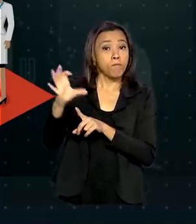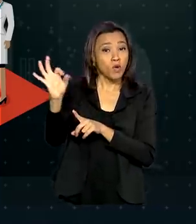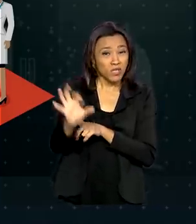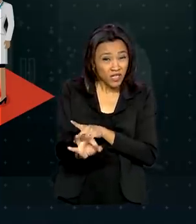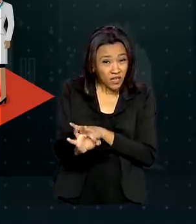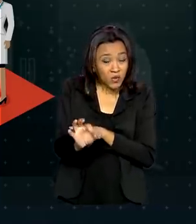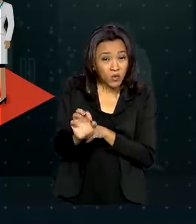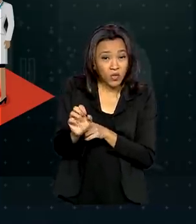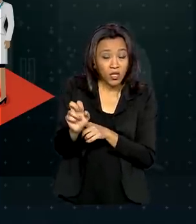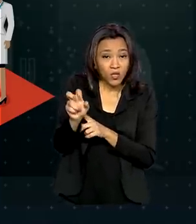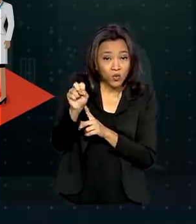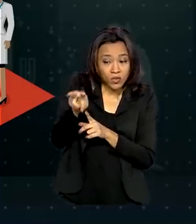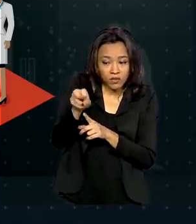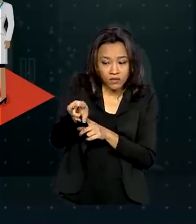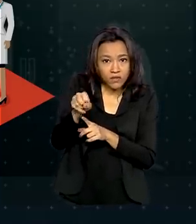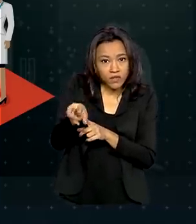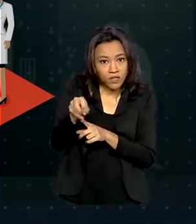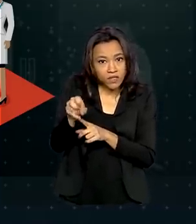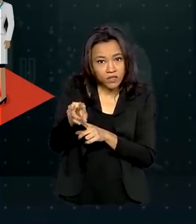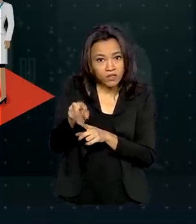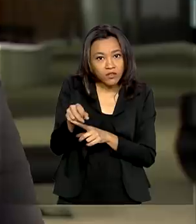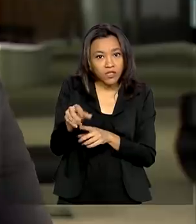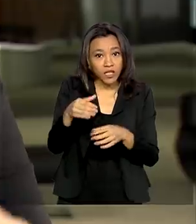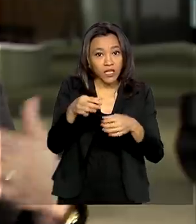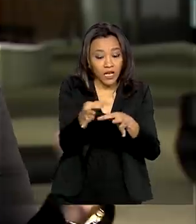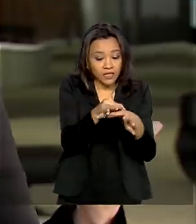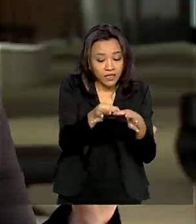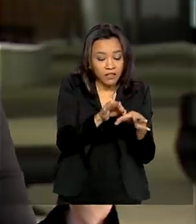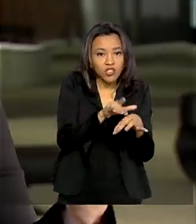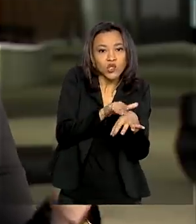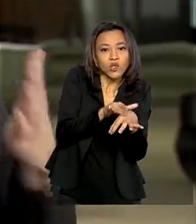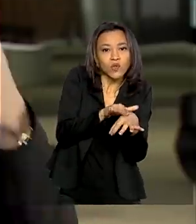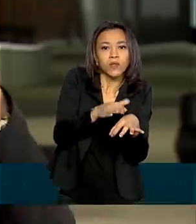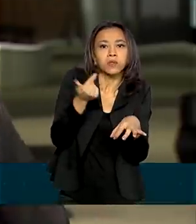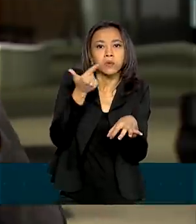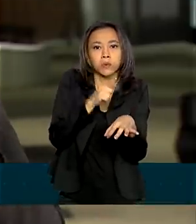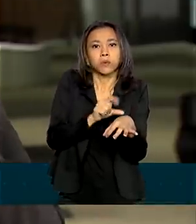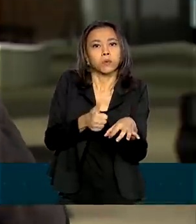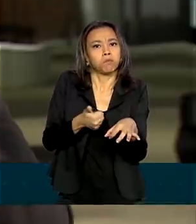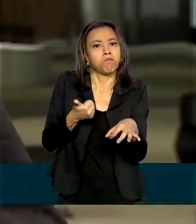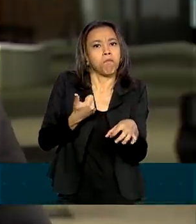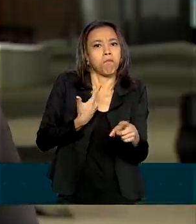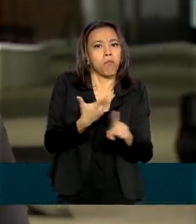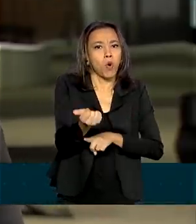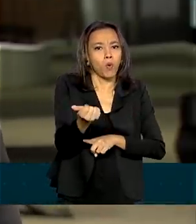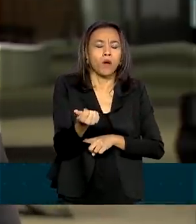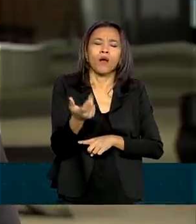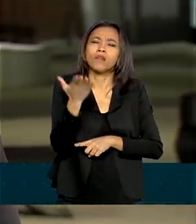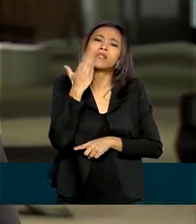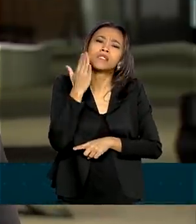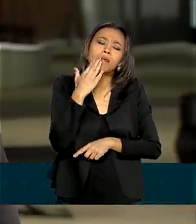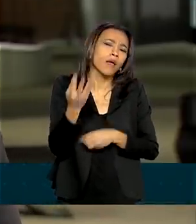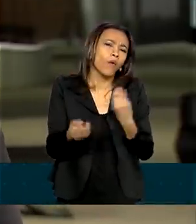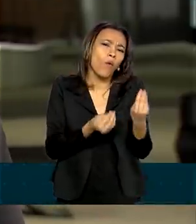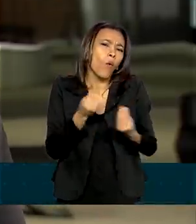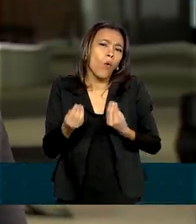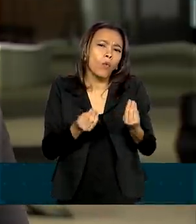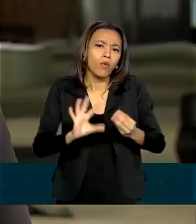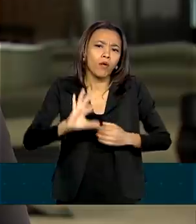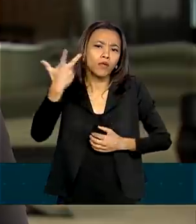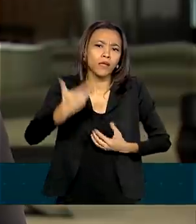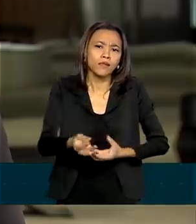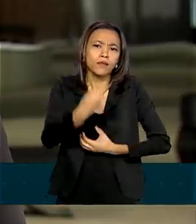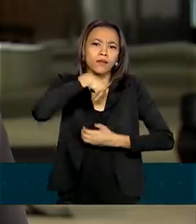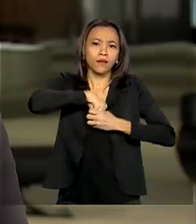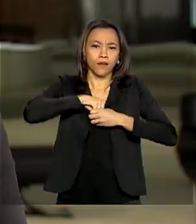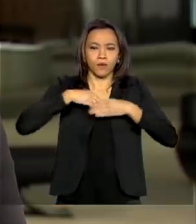viral em ensaios com células contaminadas. O próximo passo é saber como esse remédio age no corpo de quem está infectado